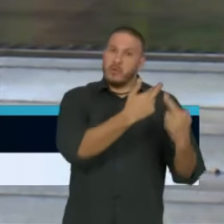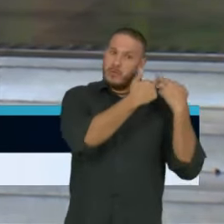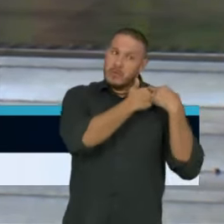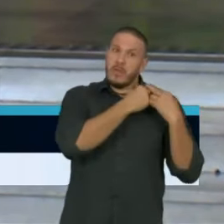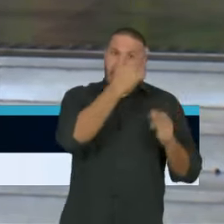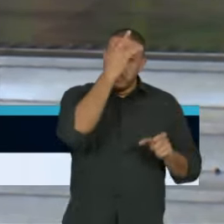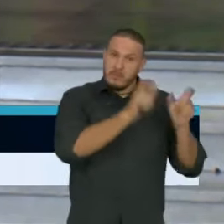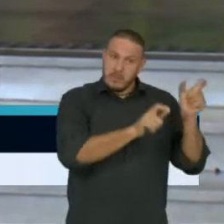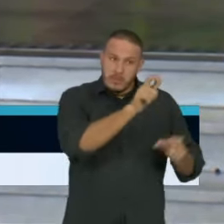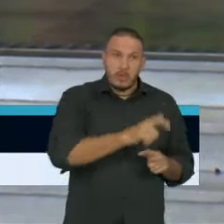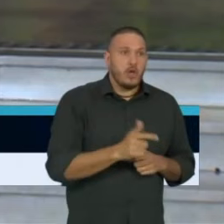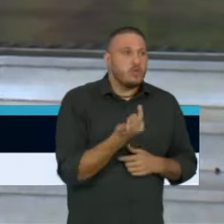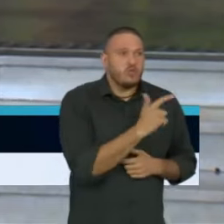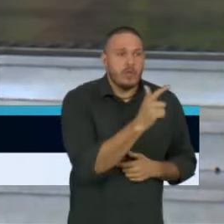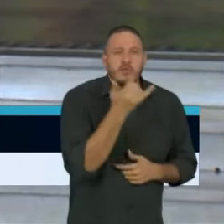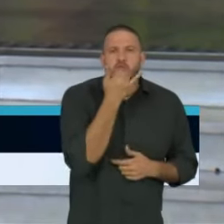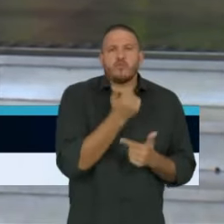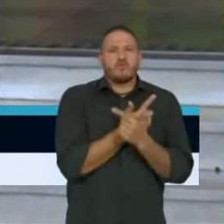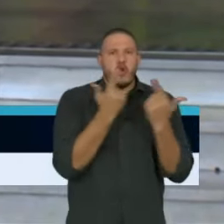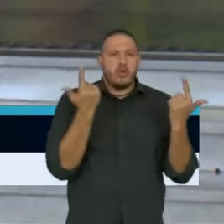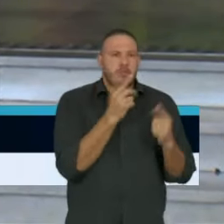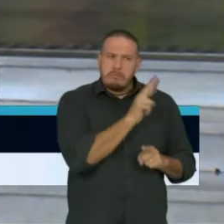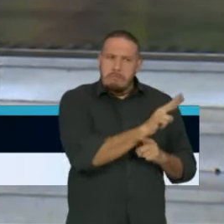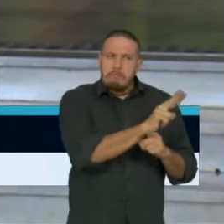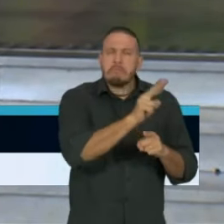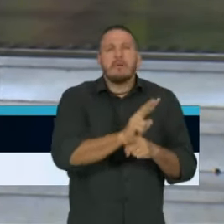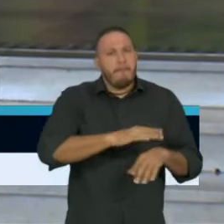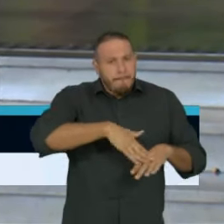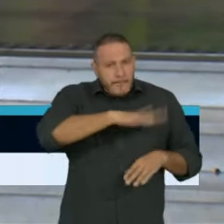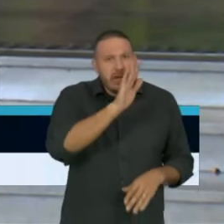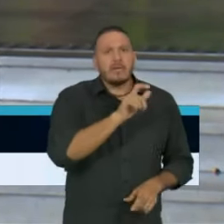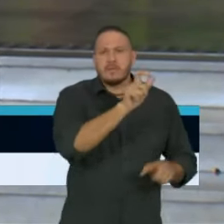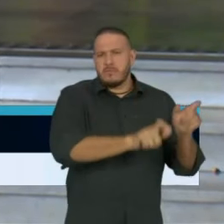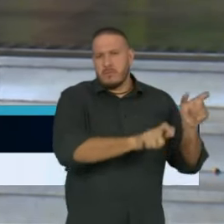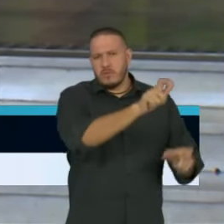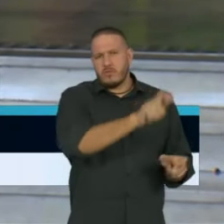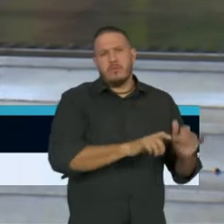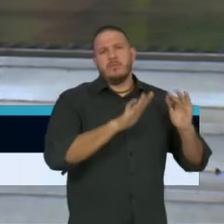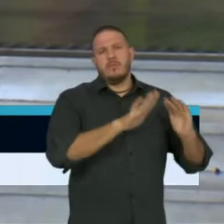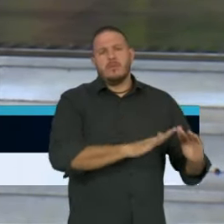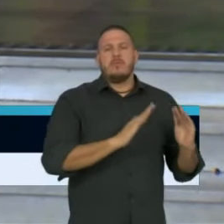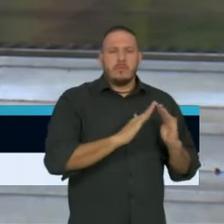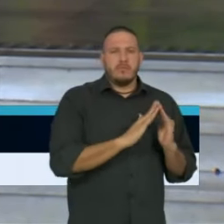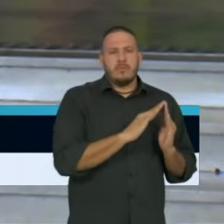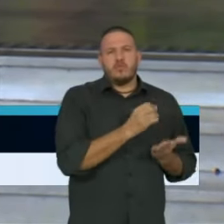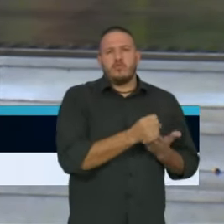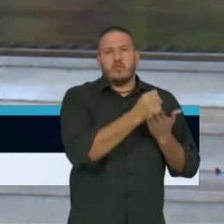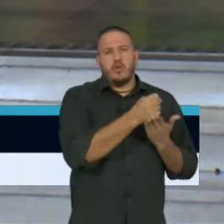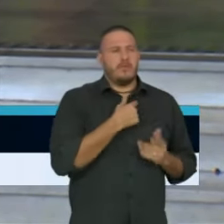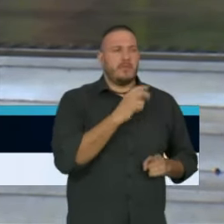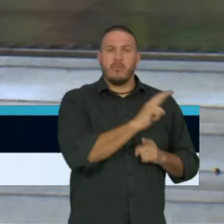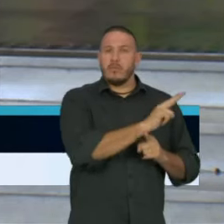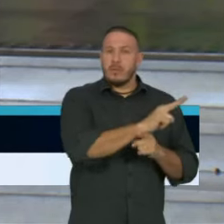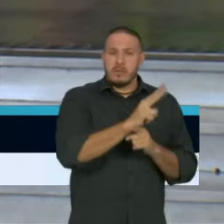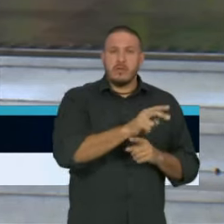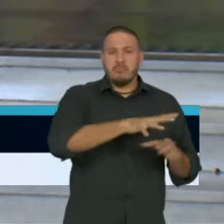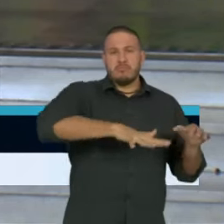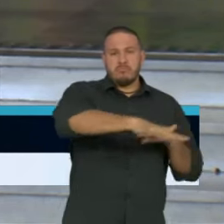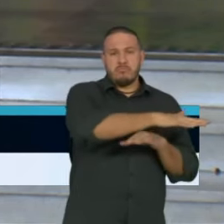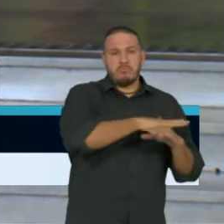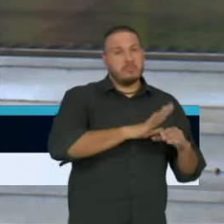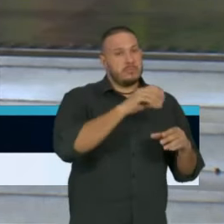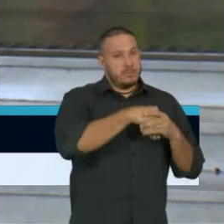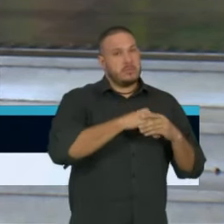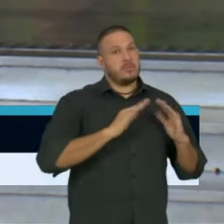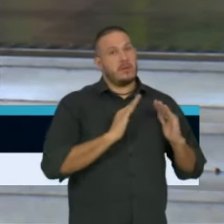seus habitantes, sejam eles quantos forem, para que estejam a salvo e protegidos e em casa.